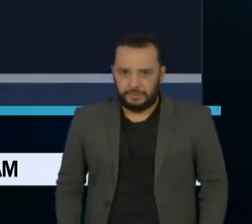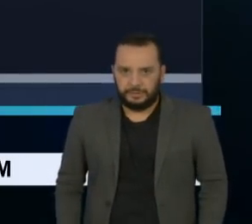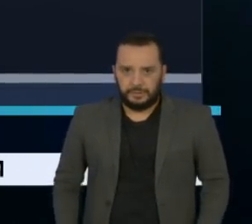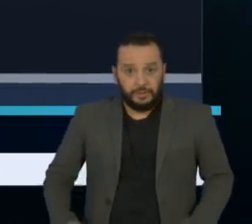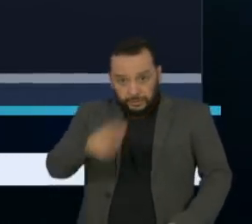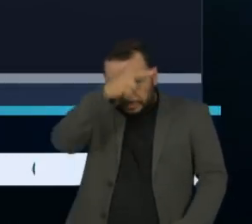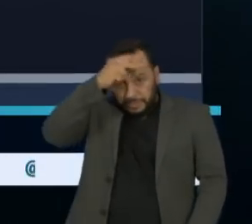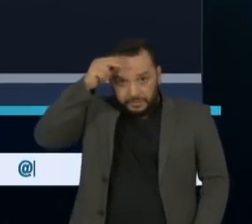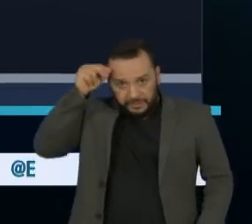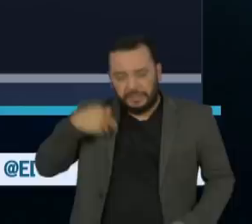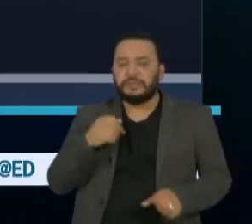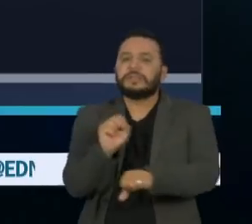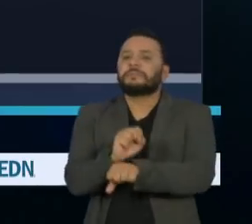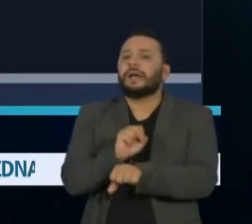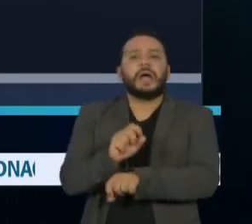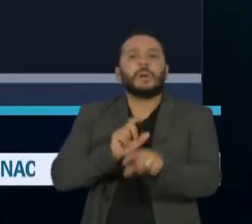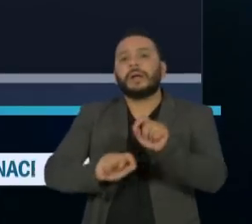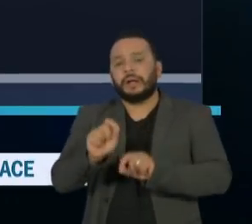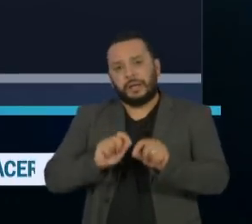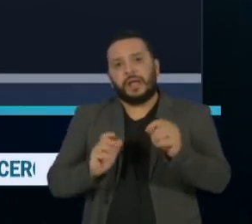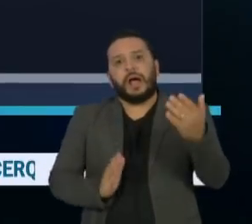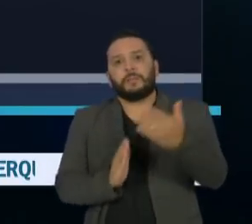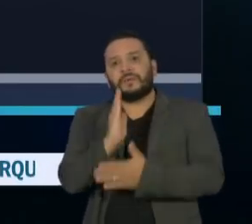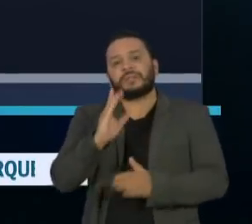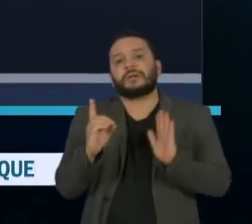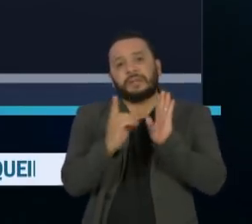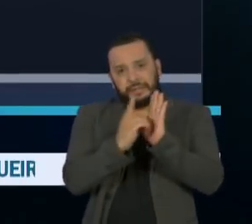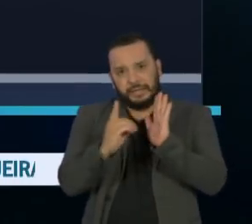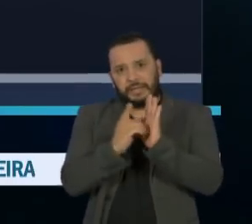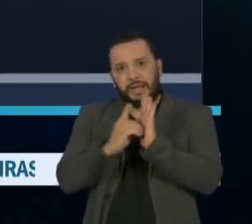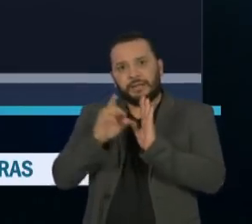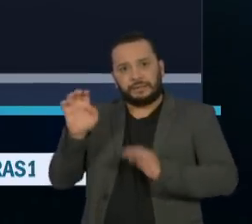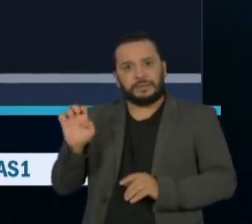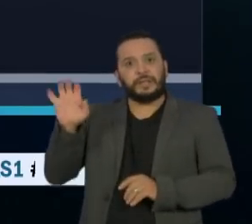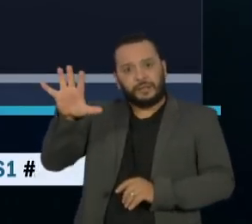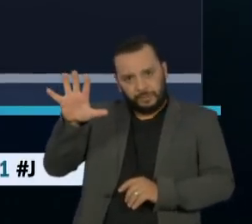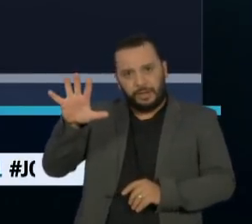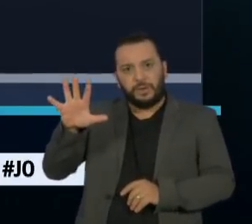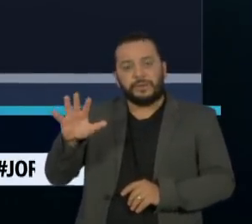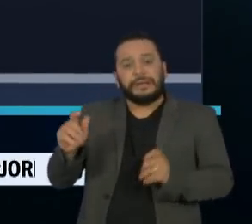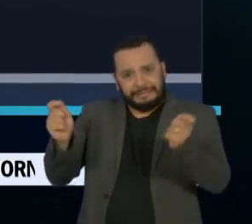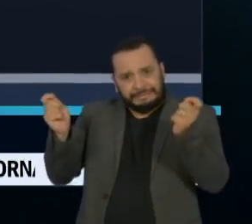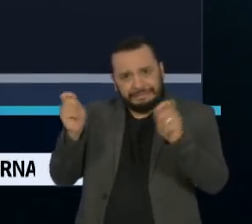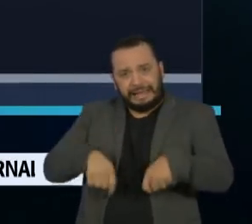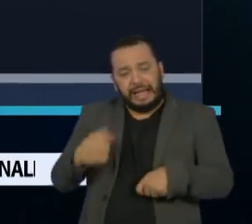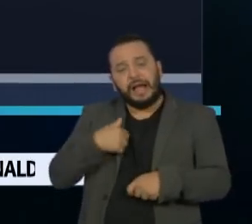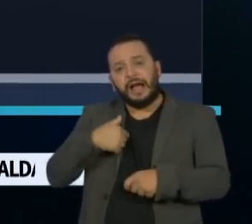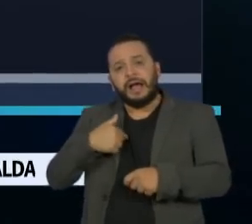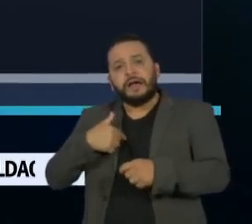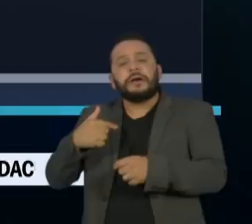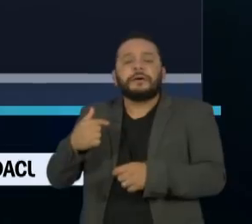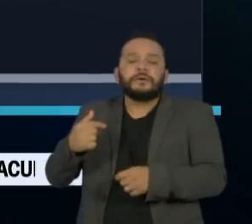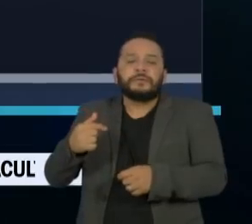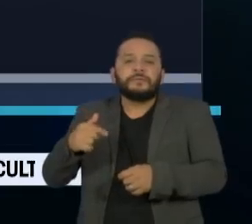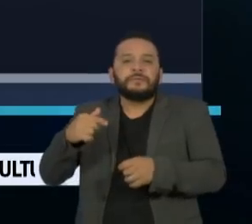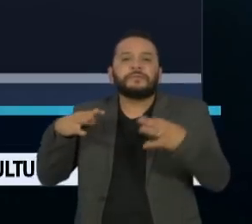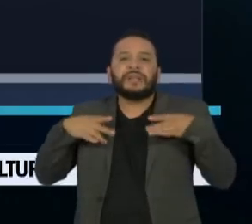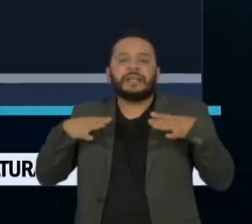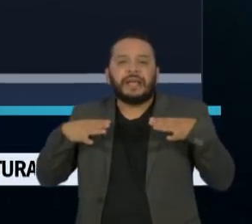prefeitos aguardam apenas a aprovação do decreto estadual, que prevê a antecipação do feriado da Revolução